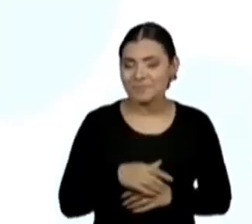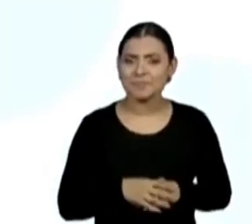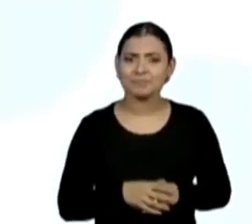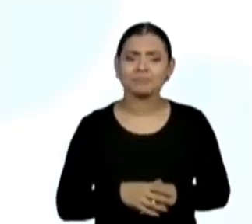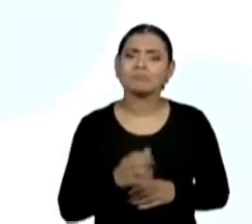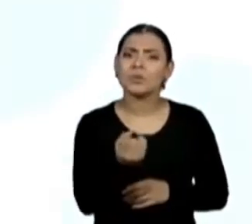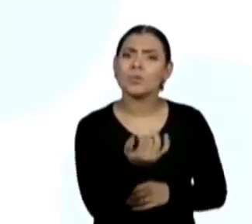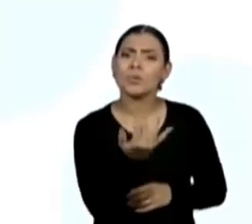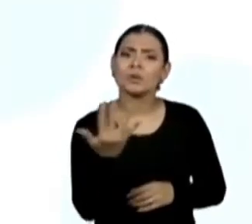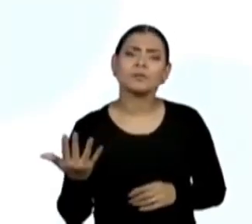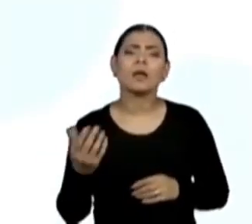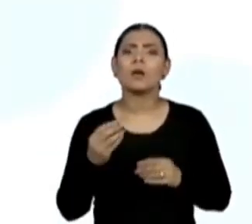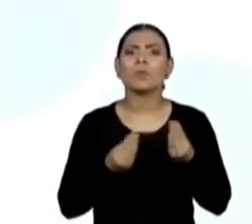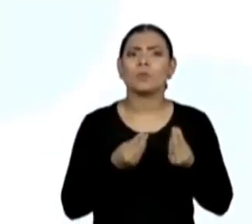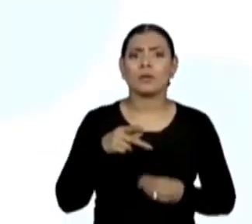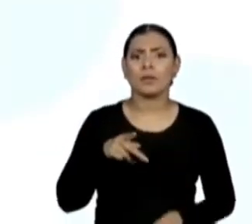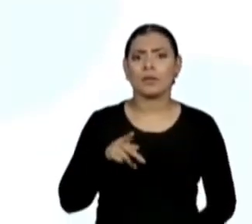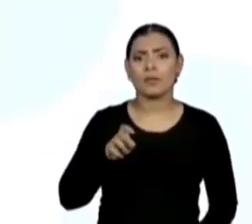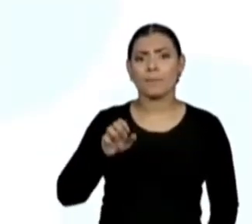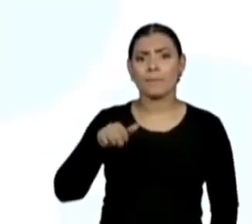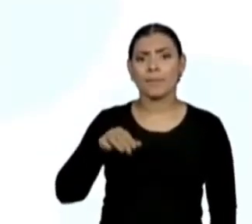Vamos contar do pentágono?